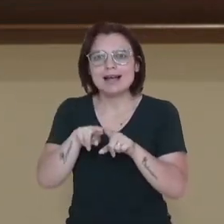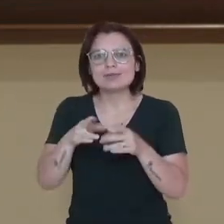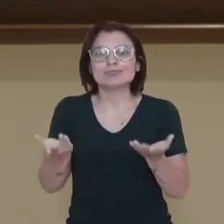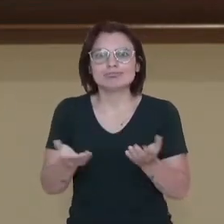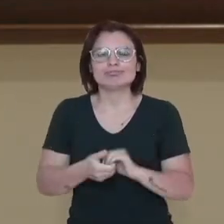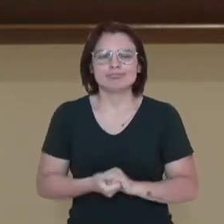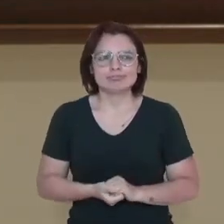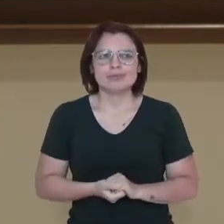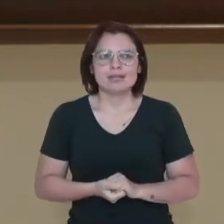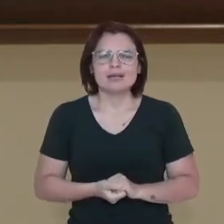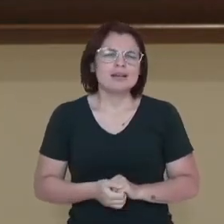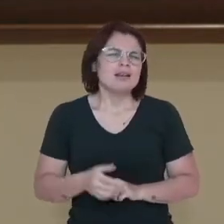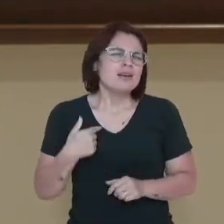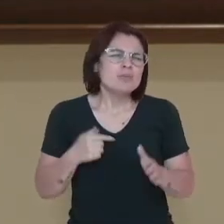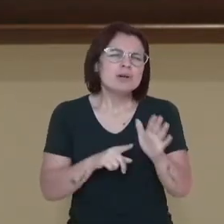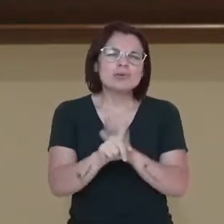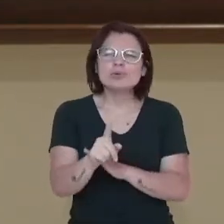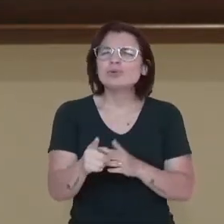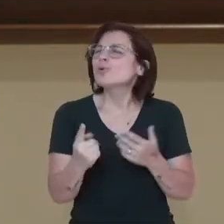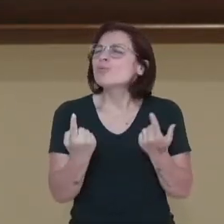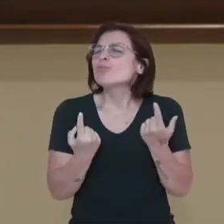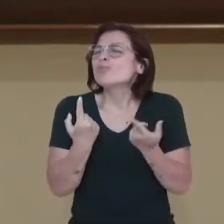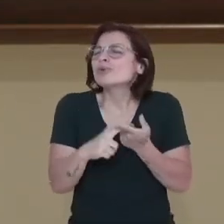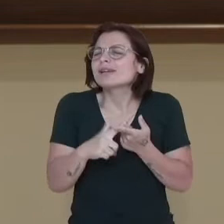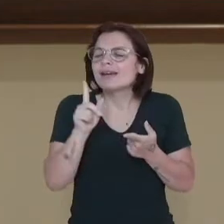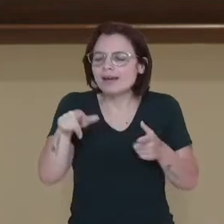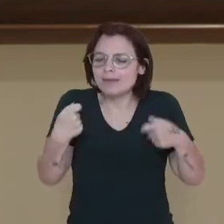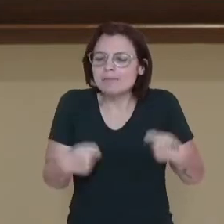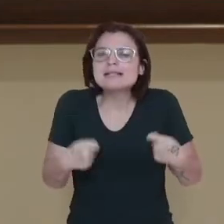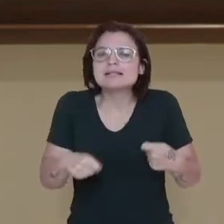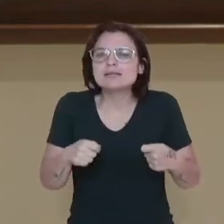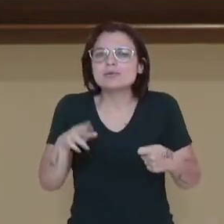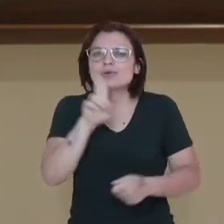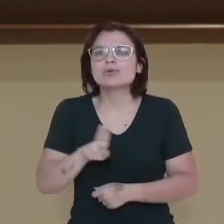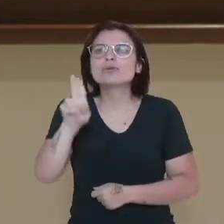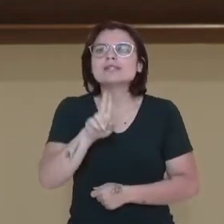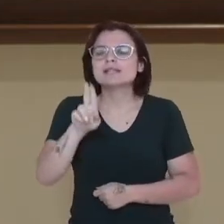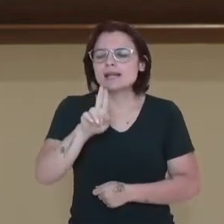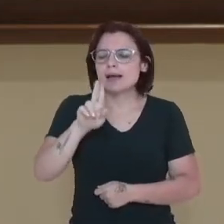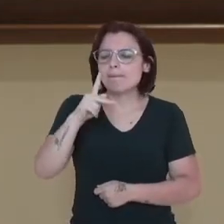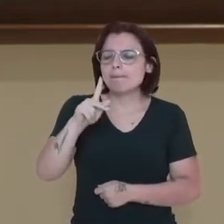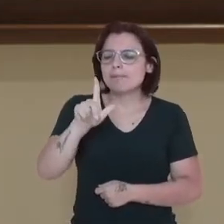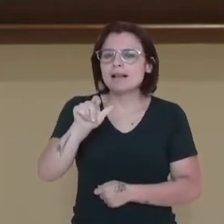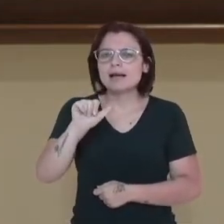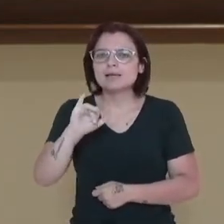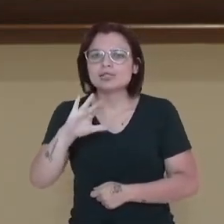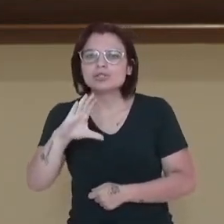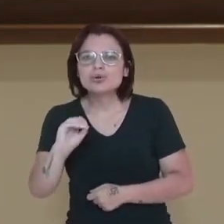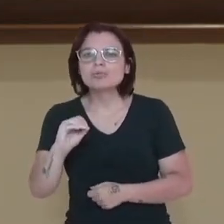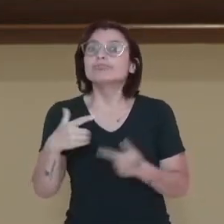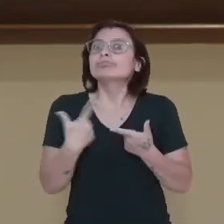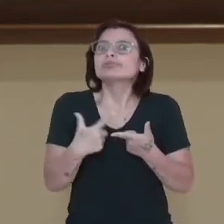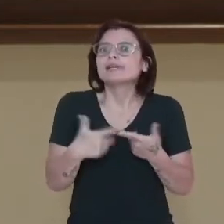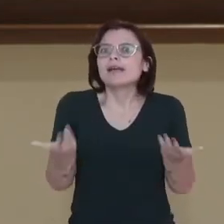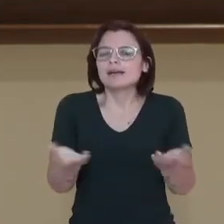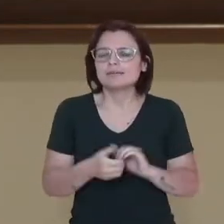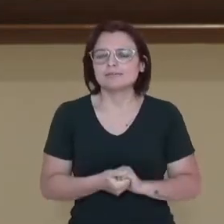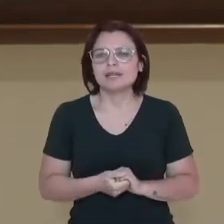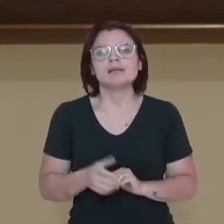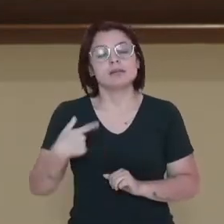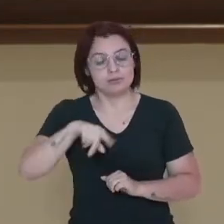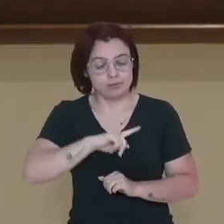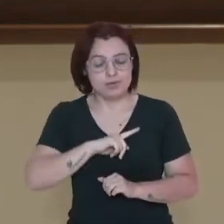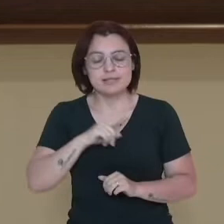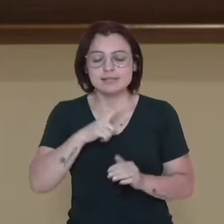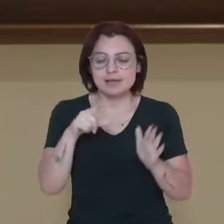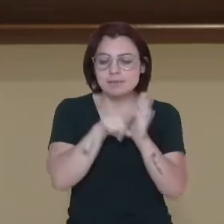se usar tanto plástico? Existem hoje em algumas universidades pesquisas para substituir o plástico por outros elementos, como